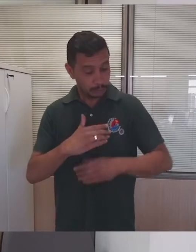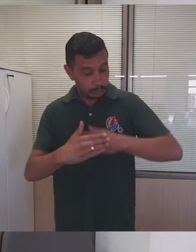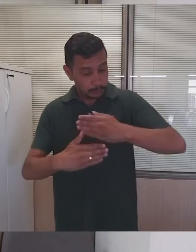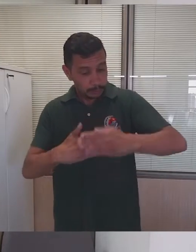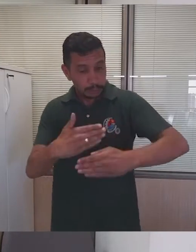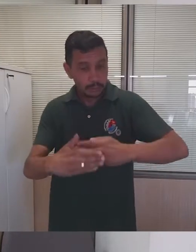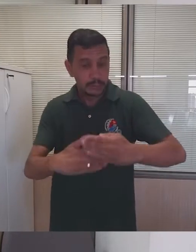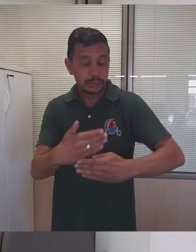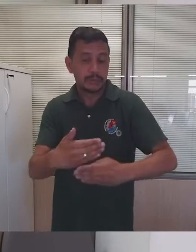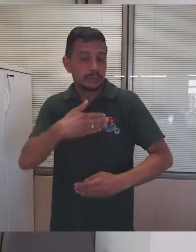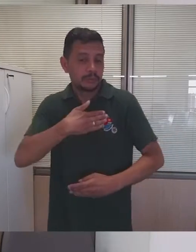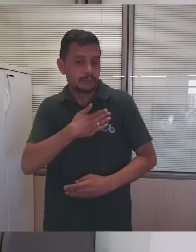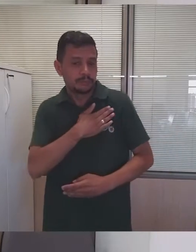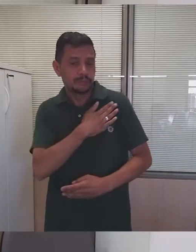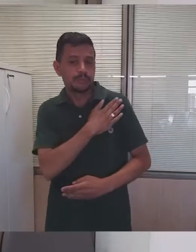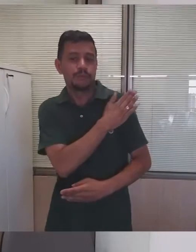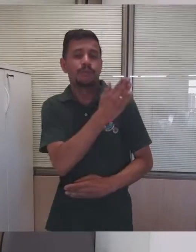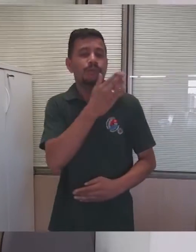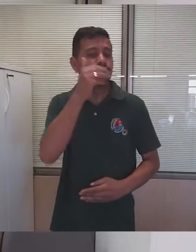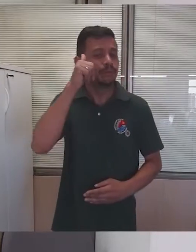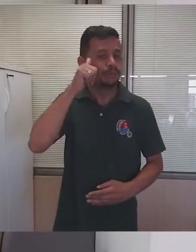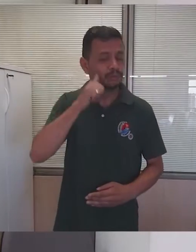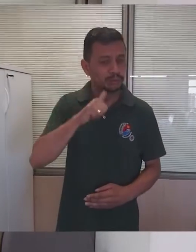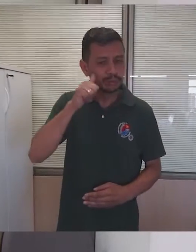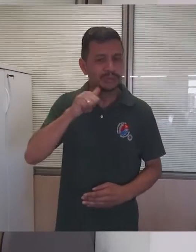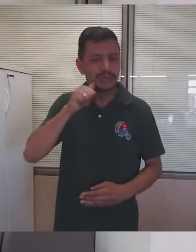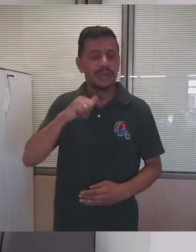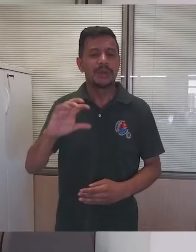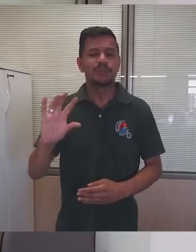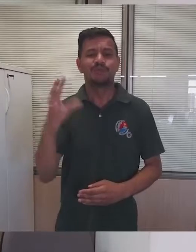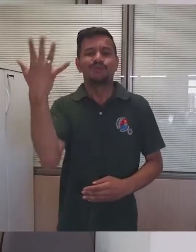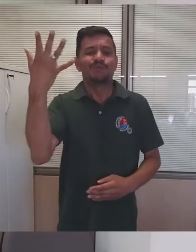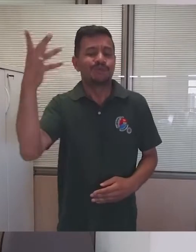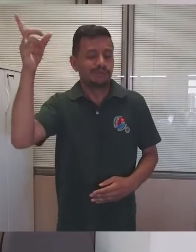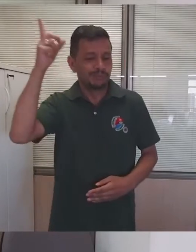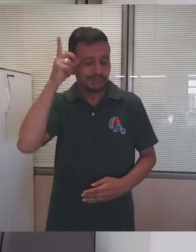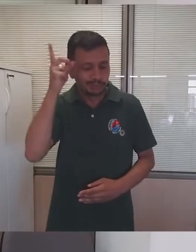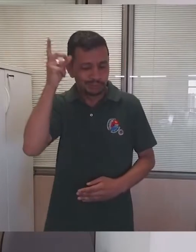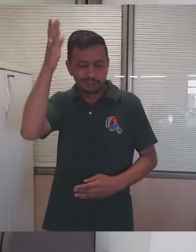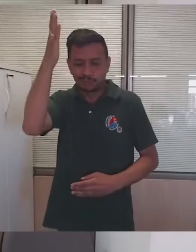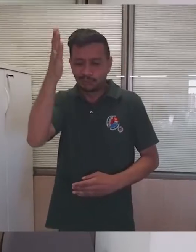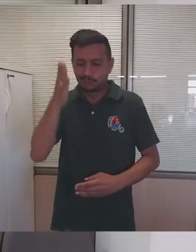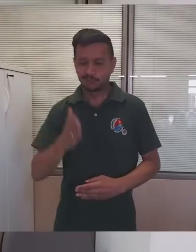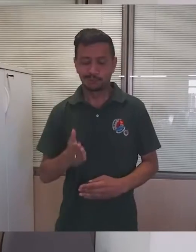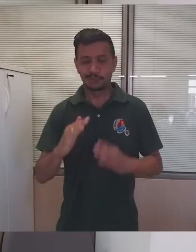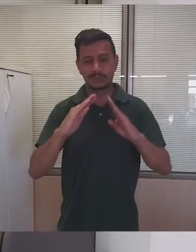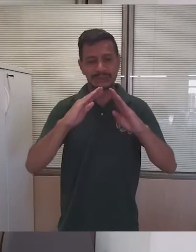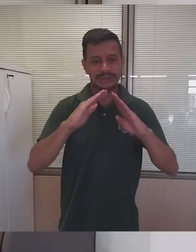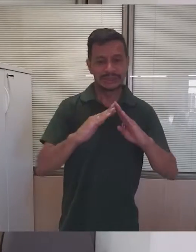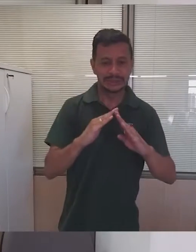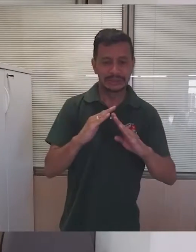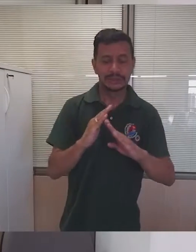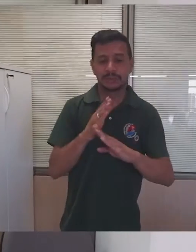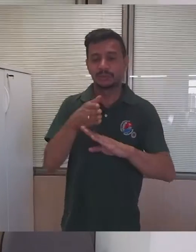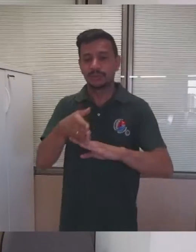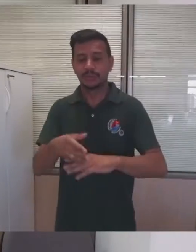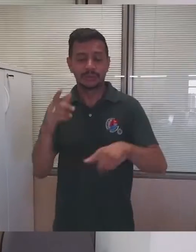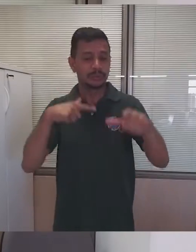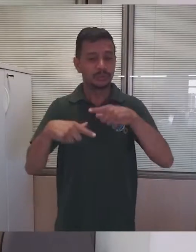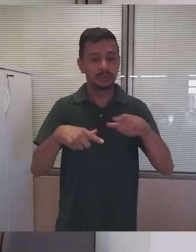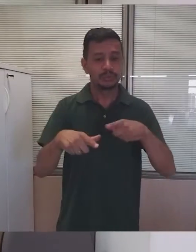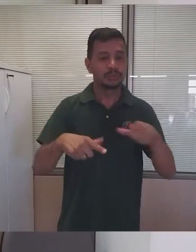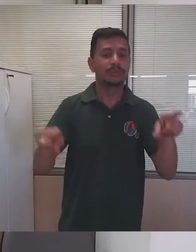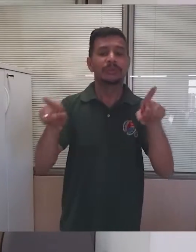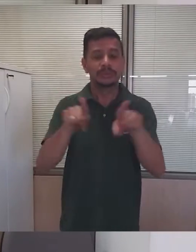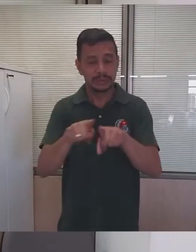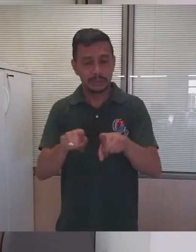Apesar dos avanços, a violência contra as mulheres acontece todos os dias, dentro e fora de casa, inclusive no